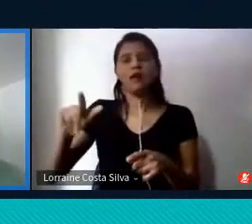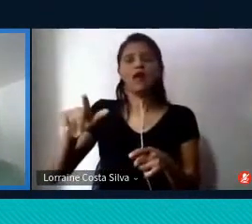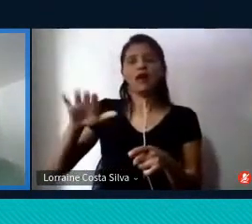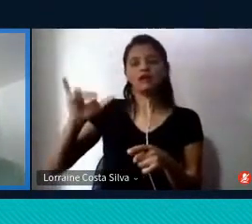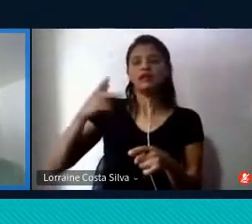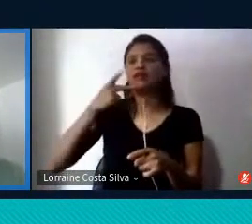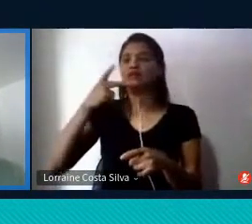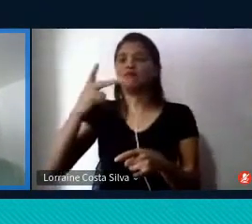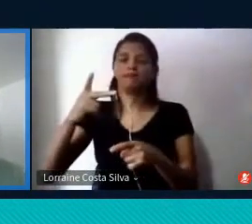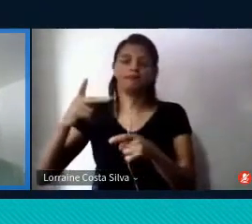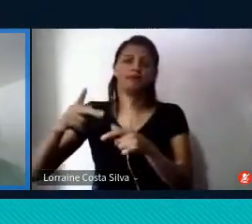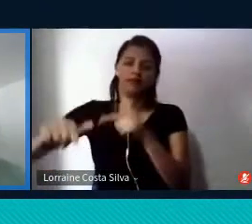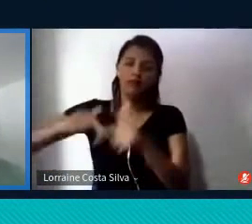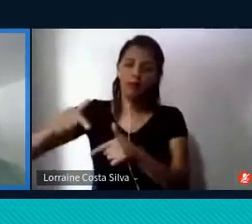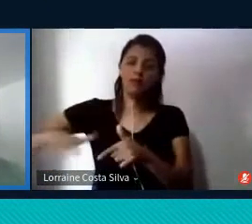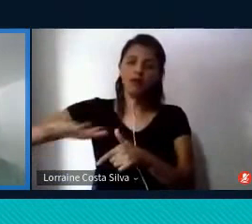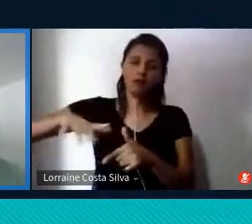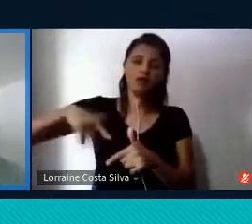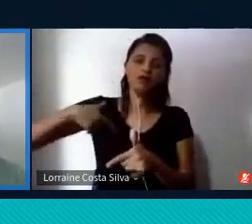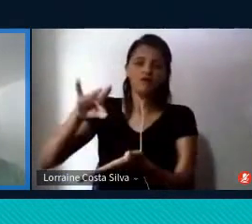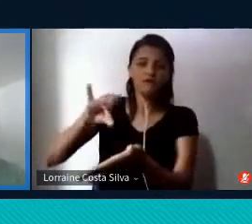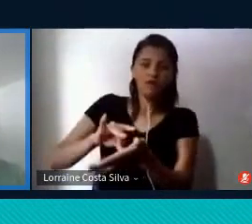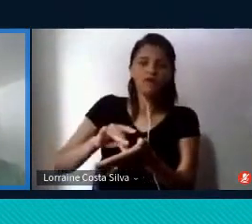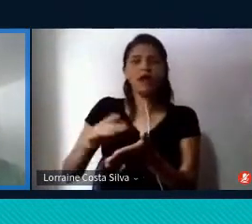com verdades provisórias,